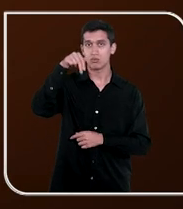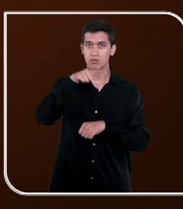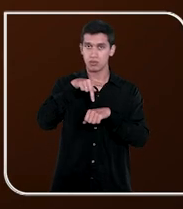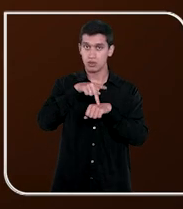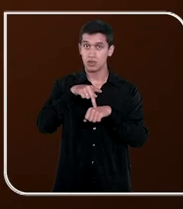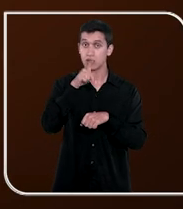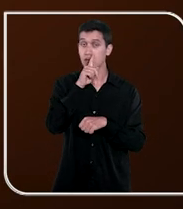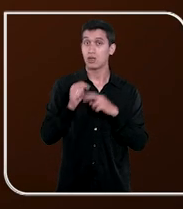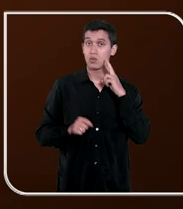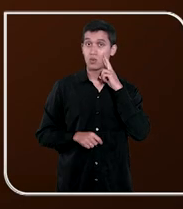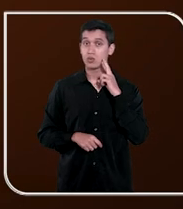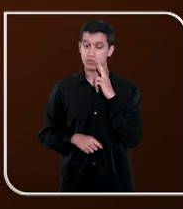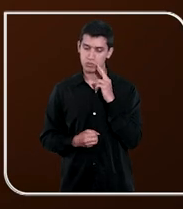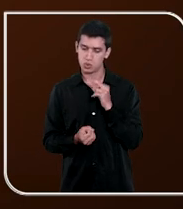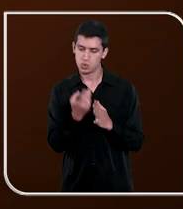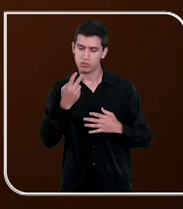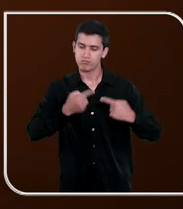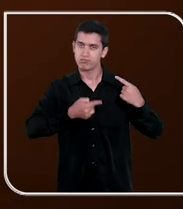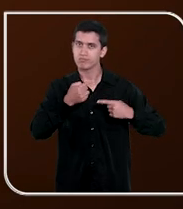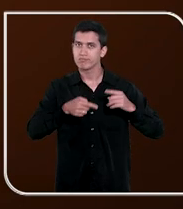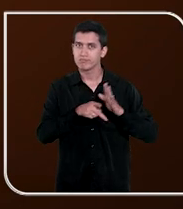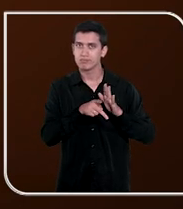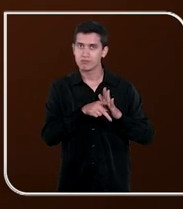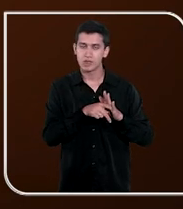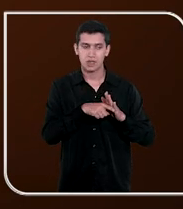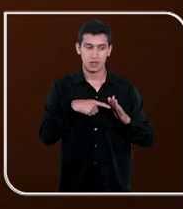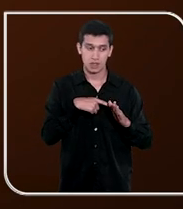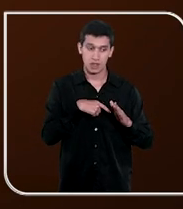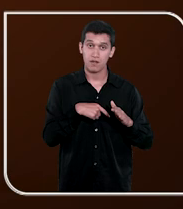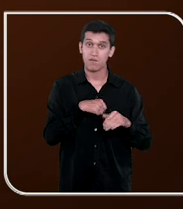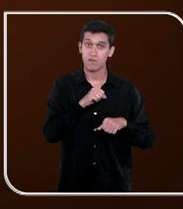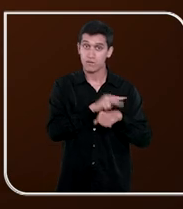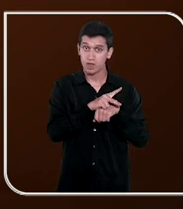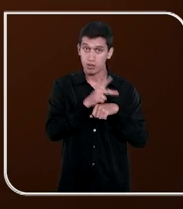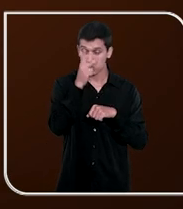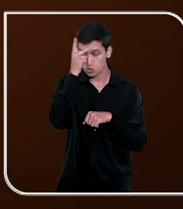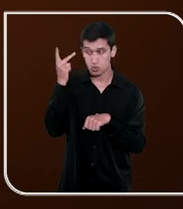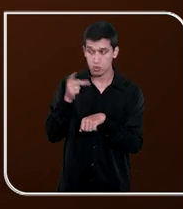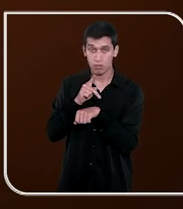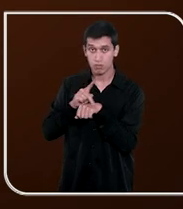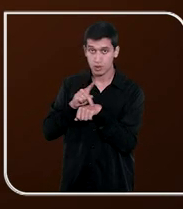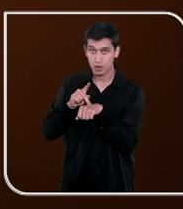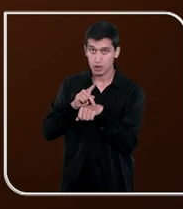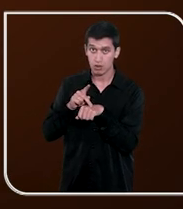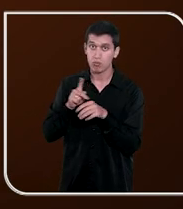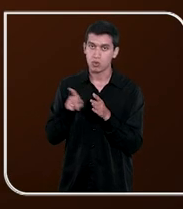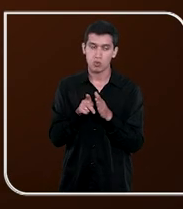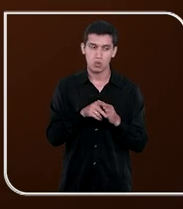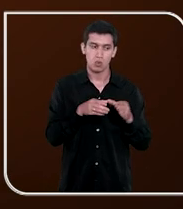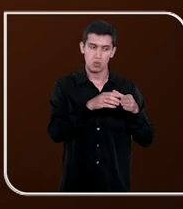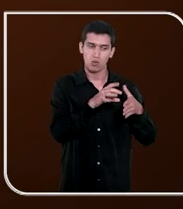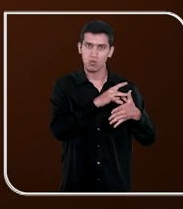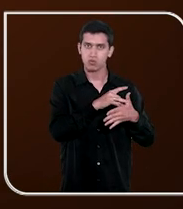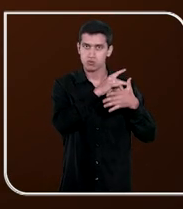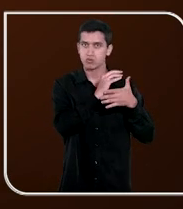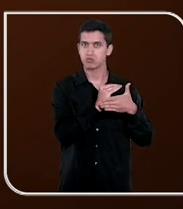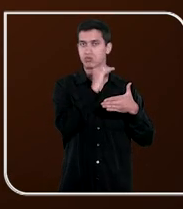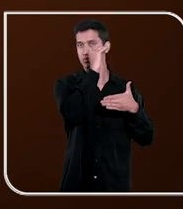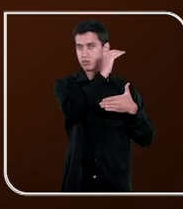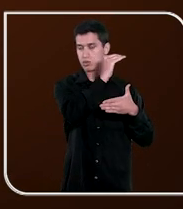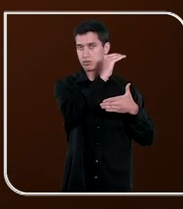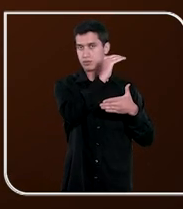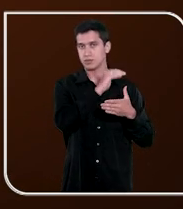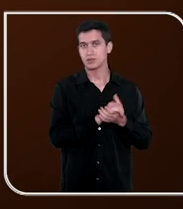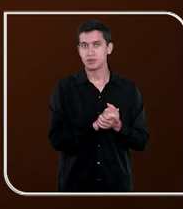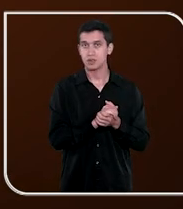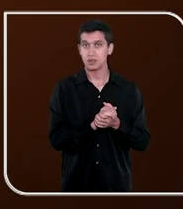Tribunal de Justiça de Rondônia instituiu uma política para reserva de vagas para pessoas negras em cargos de comissão e